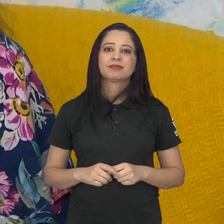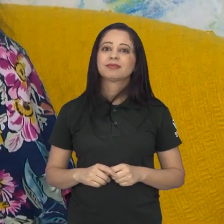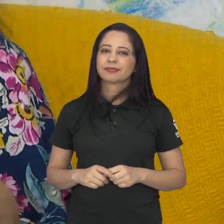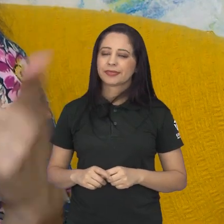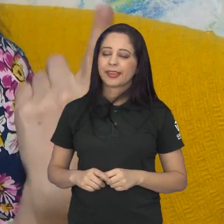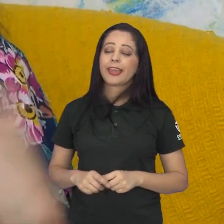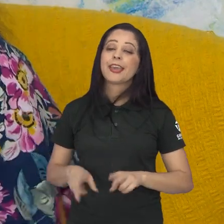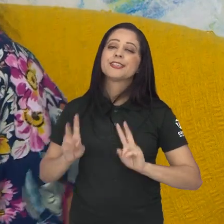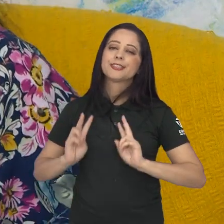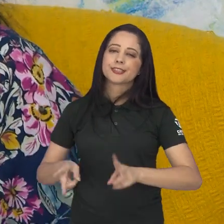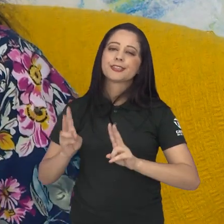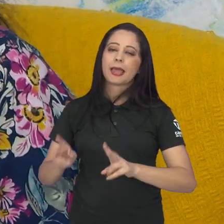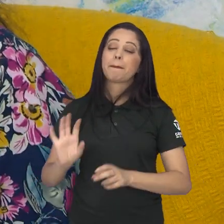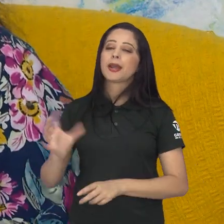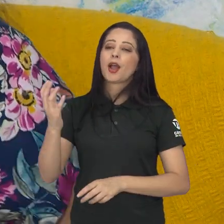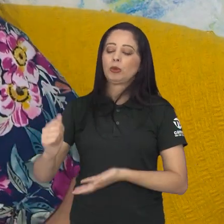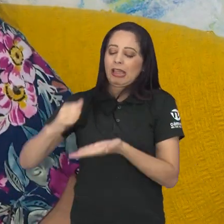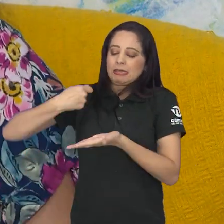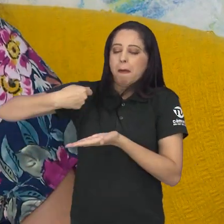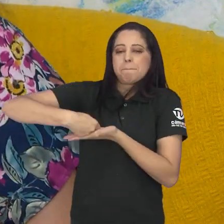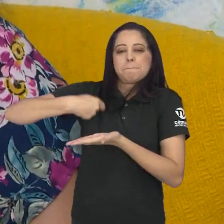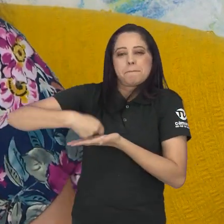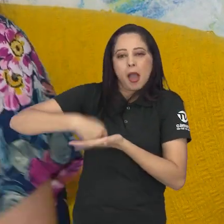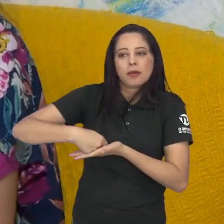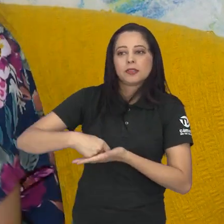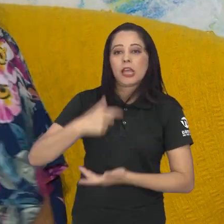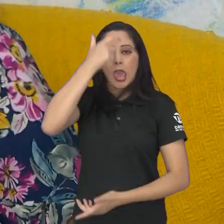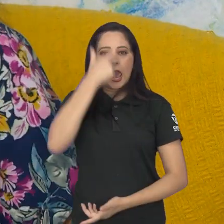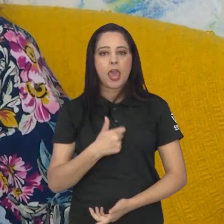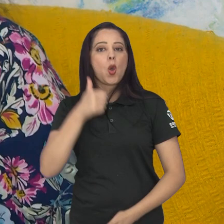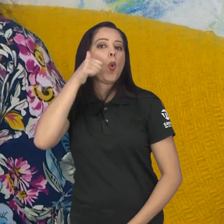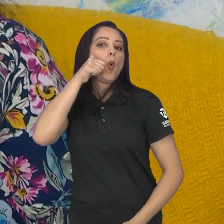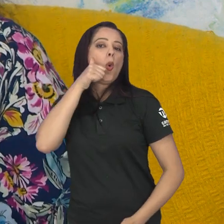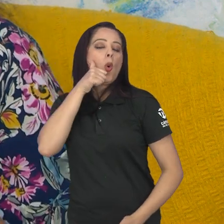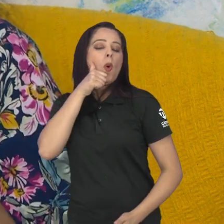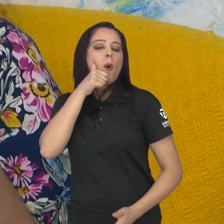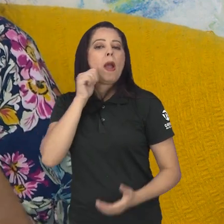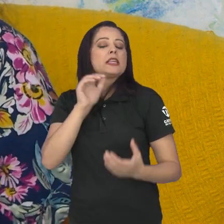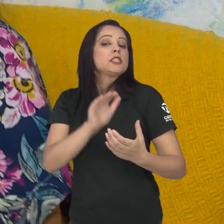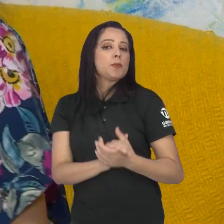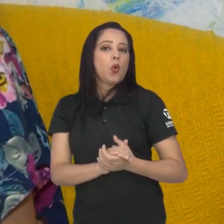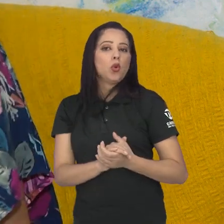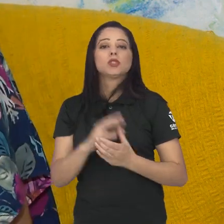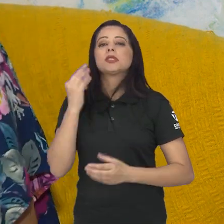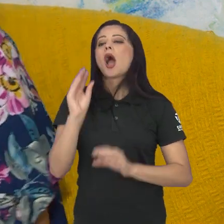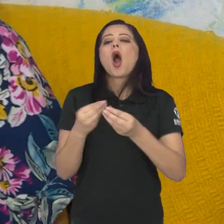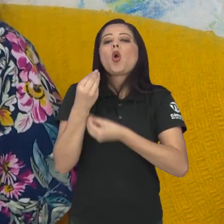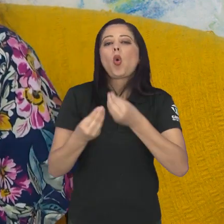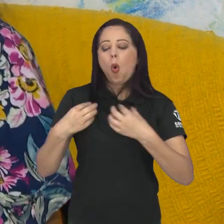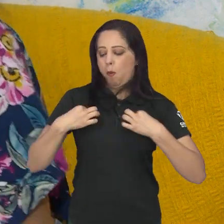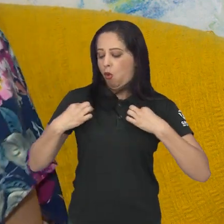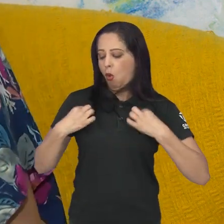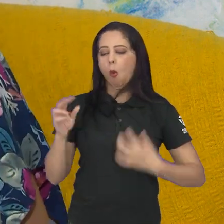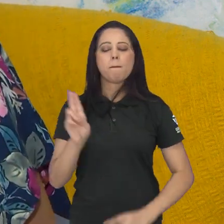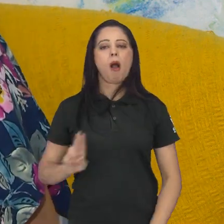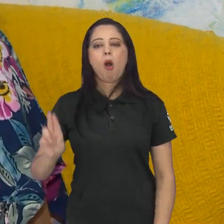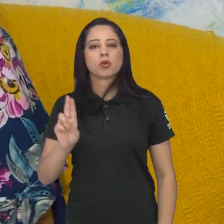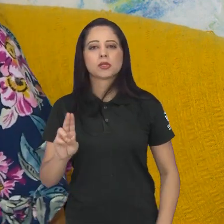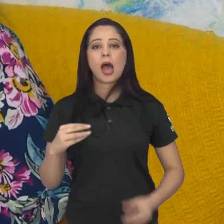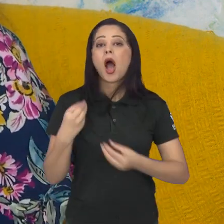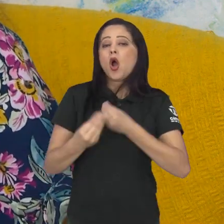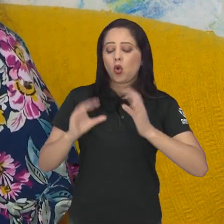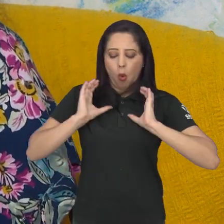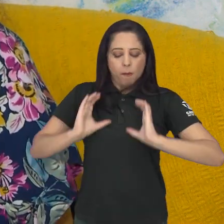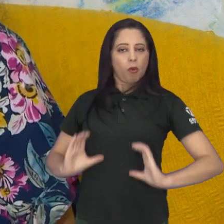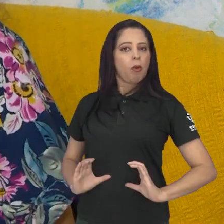A gente não deixou de ser cobrada de ser uma boa esposa, o que, como você tem que se vestir, como você tem que se comportar.